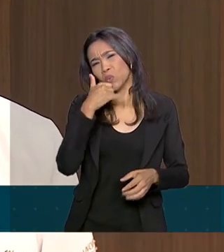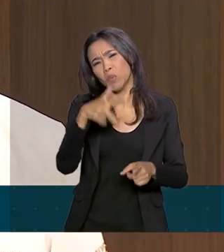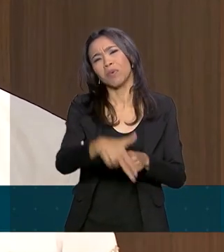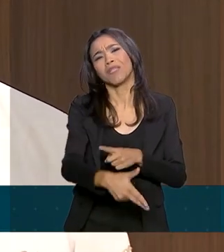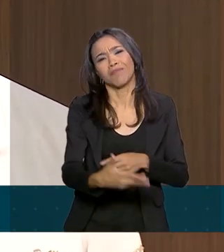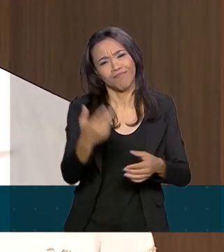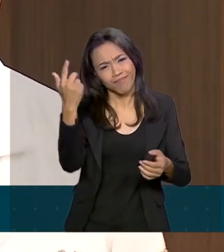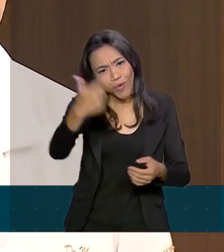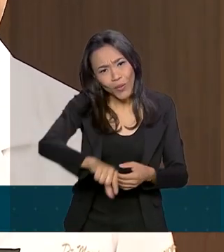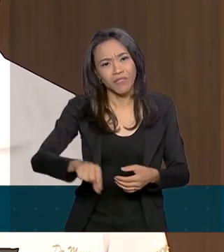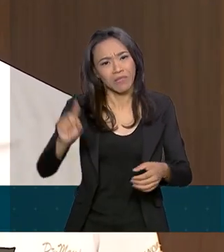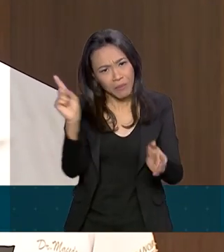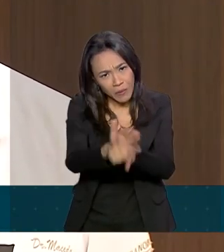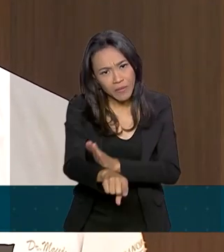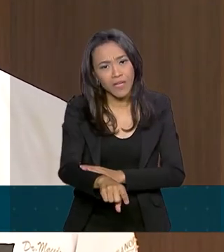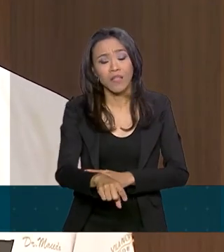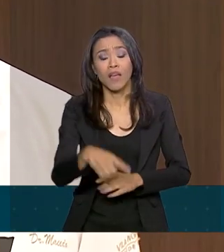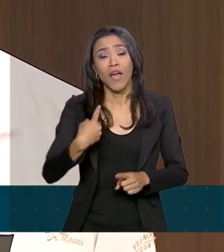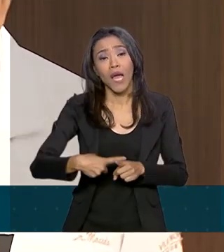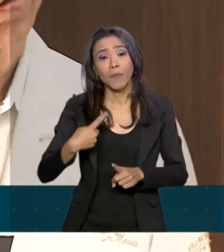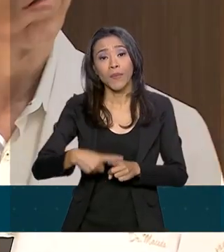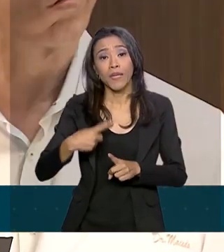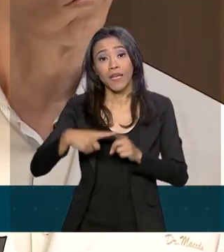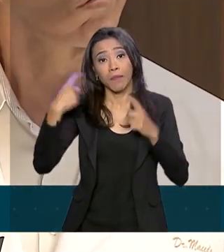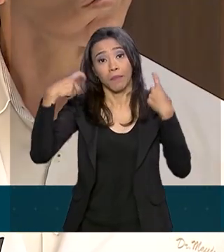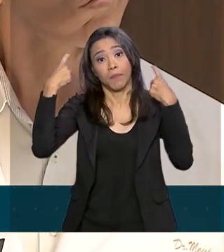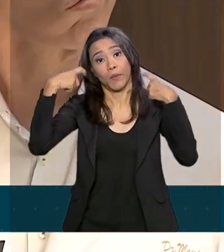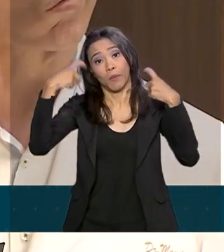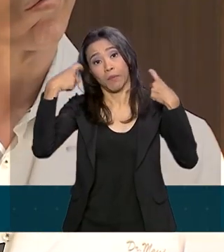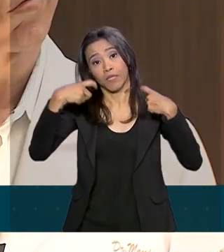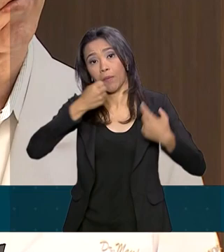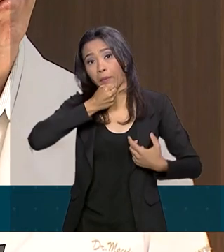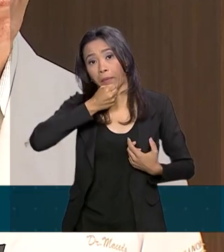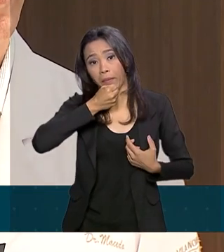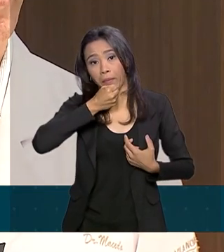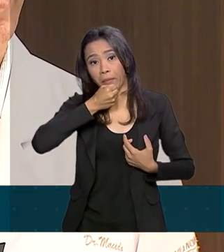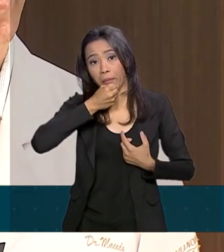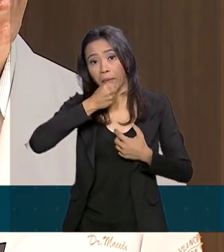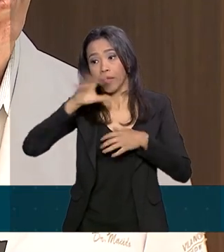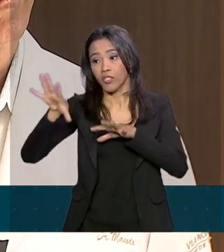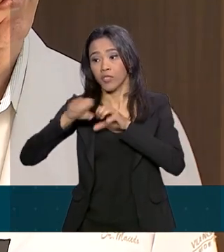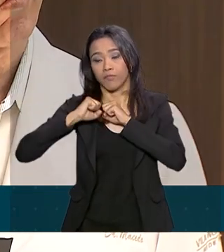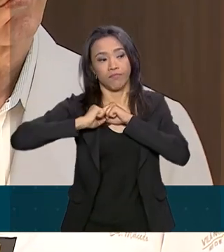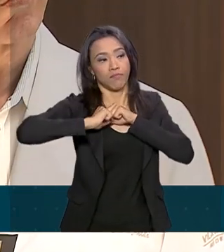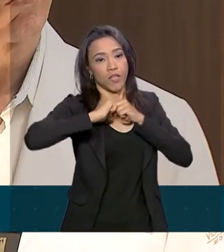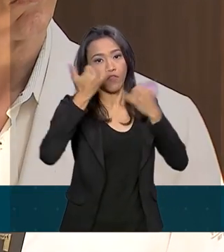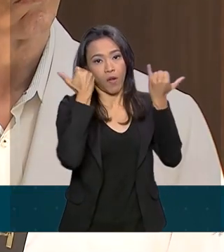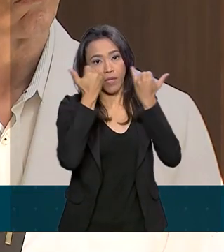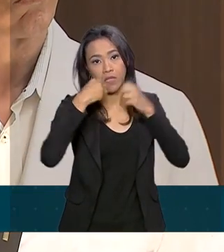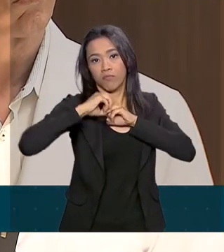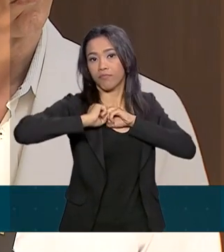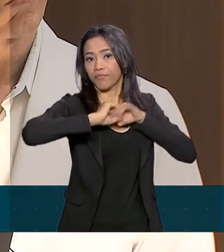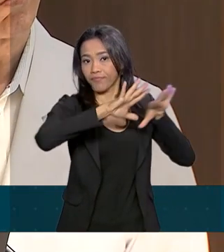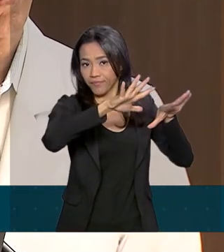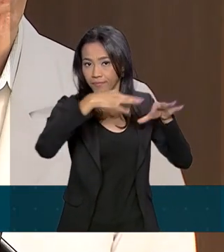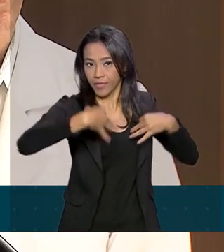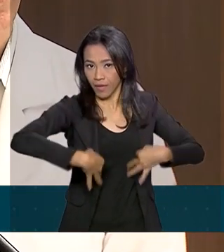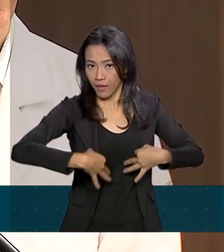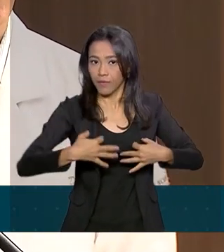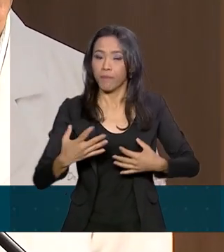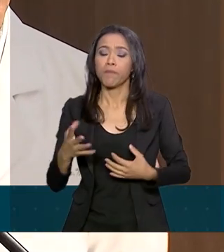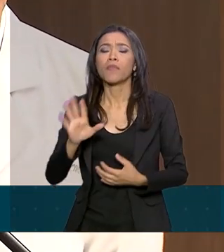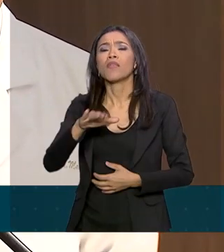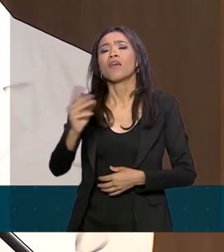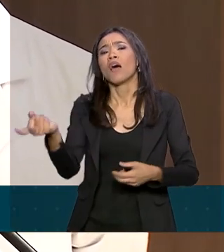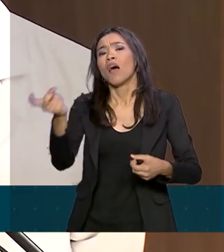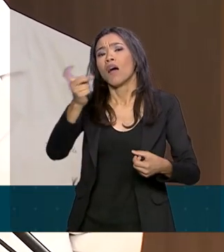insistência, também porta-voz, é porque existe essa preocupação do jornalista até de dar uma informação mais precisa sobre a retomada do cargo em